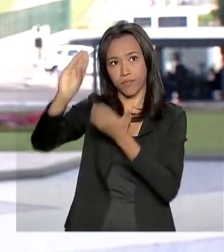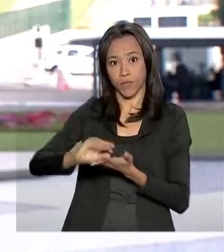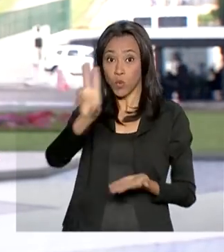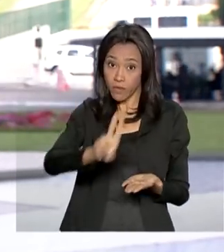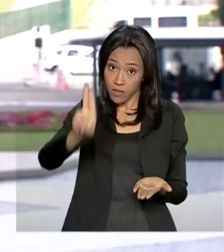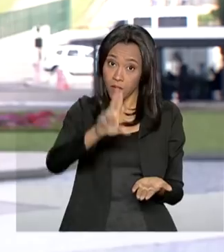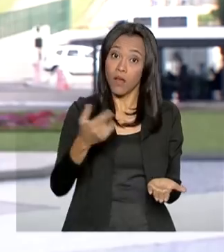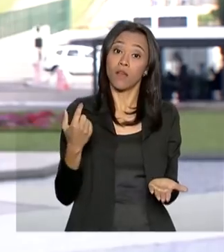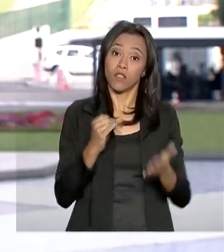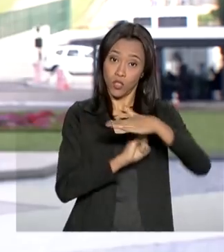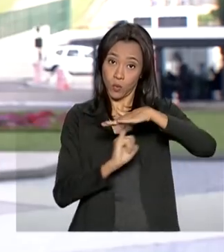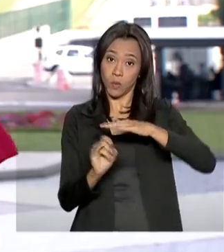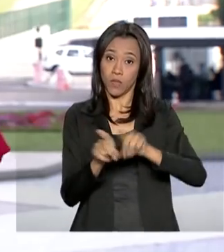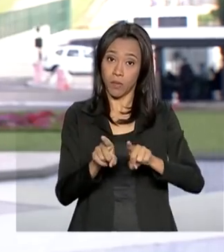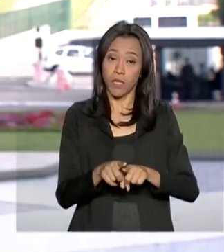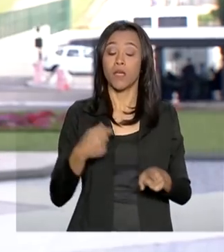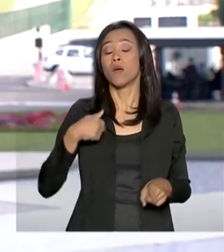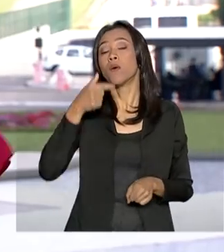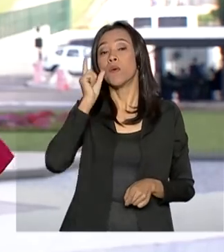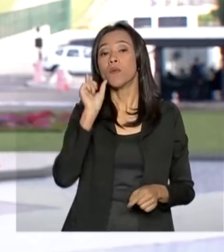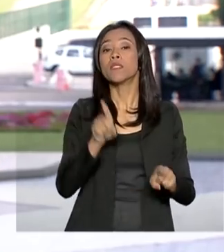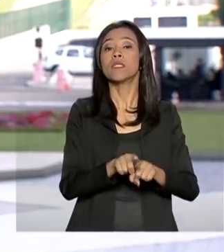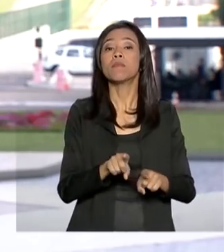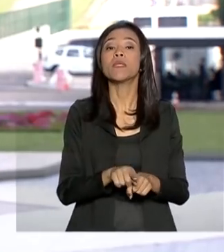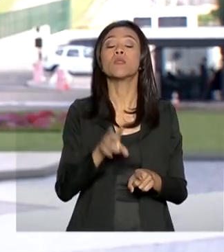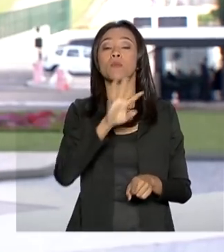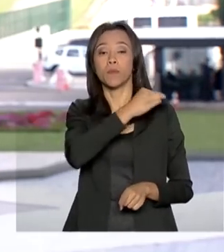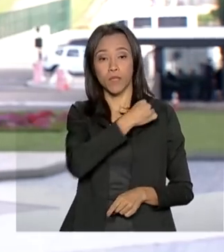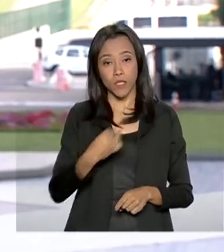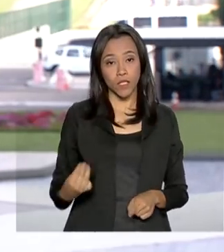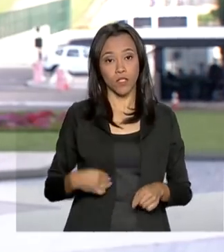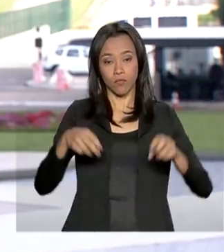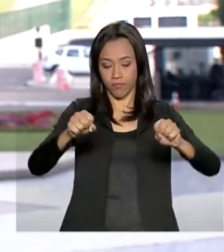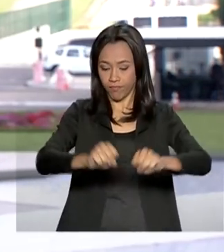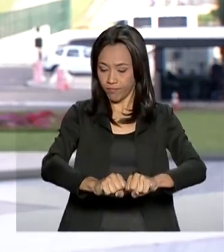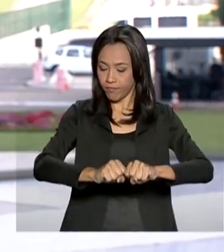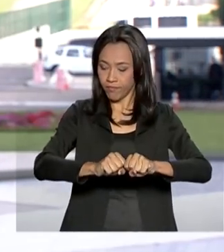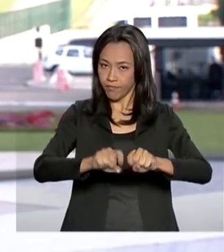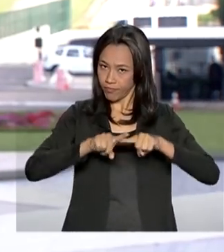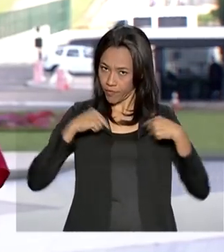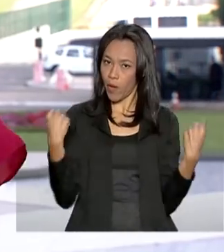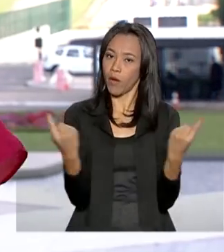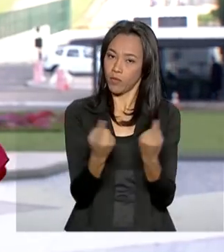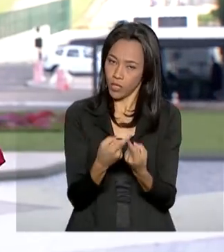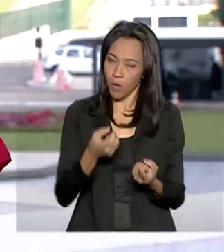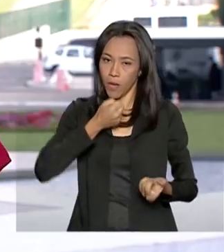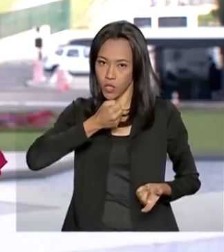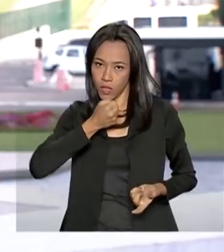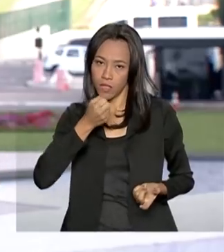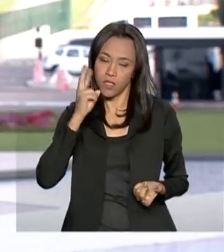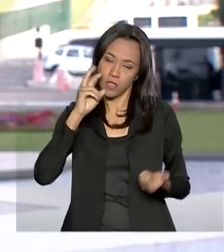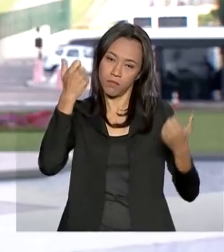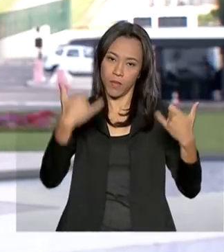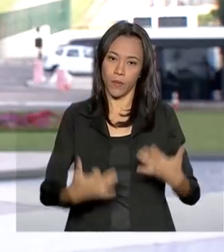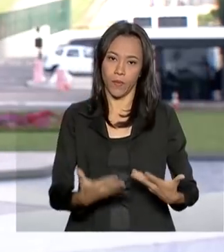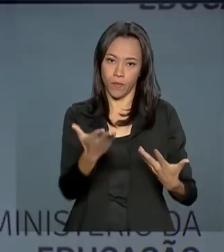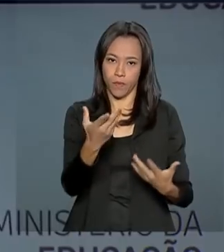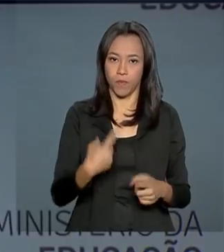o ministro se reuniu ontem com jornalistas num café da manhã e explicou esse contingenciamento. Vamos acompanhar.